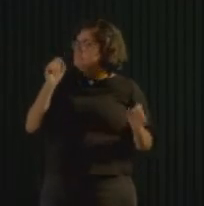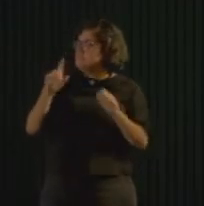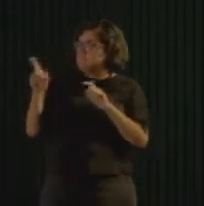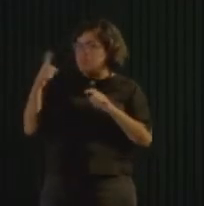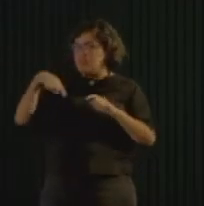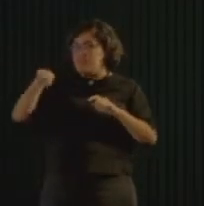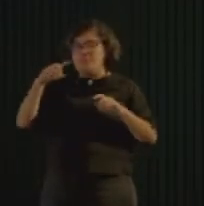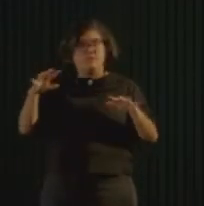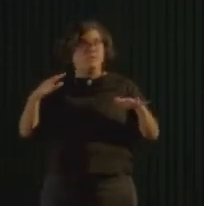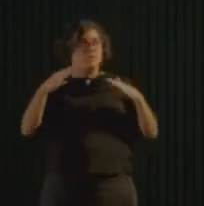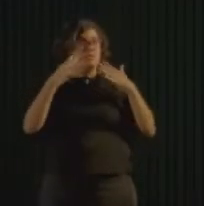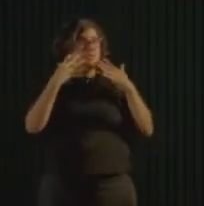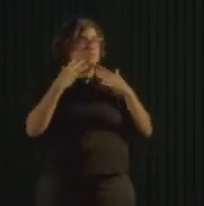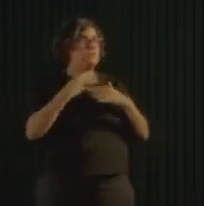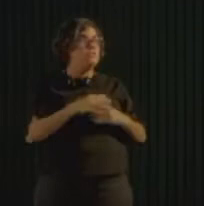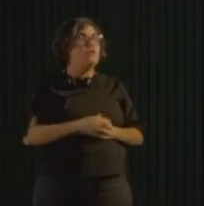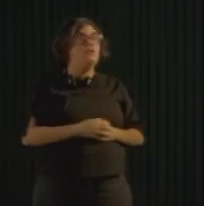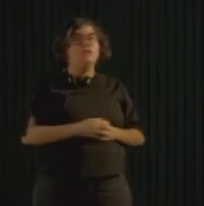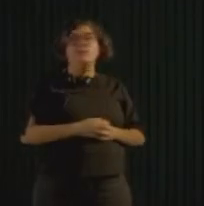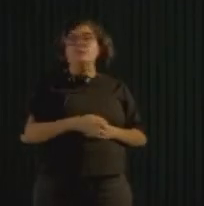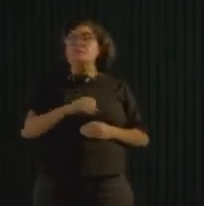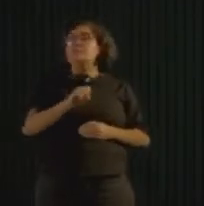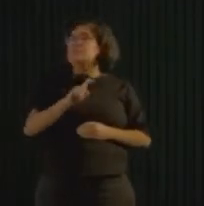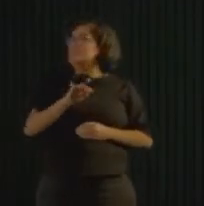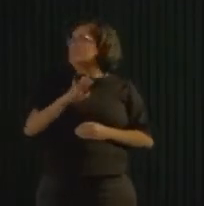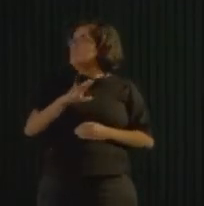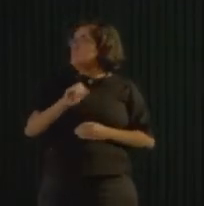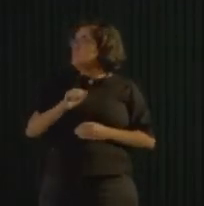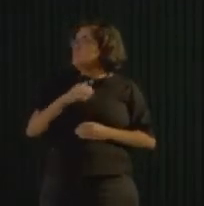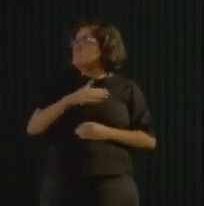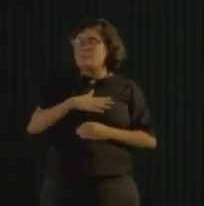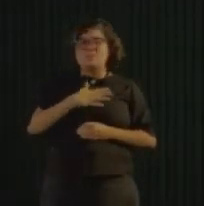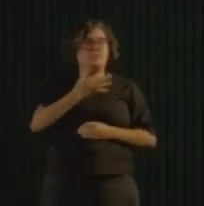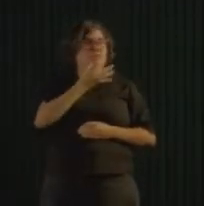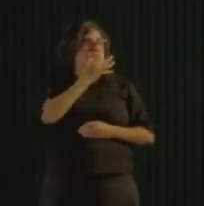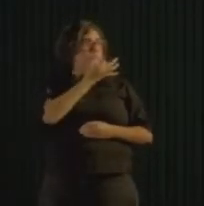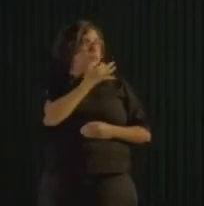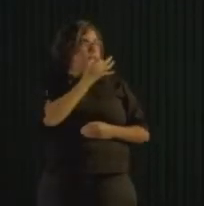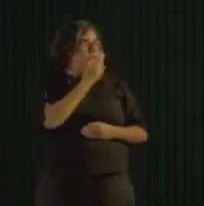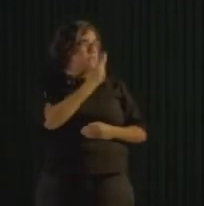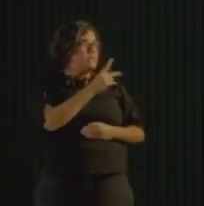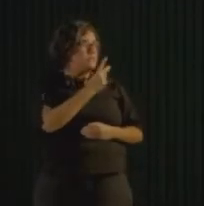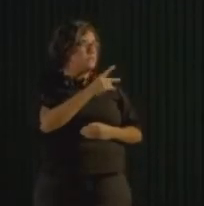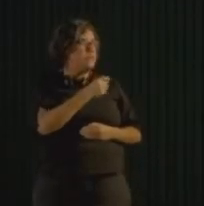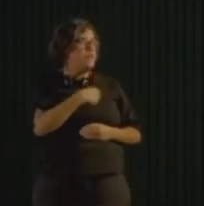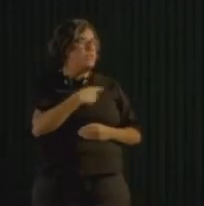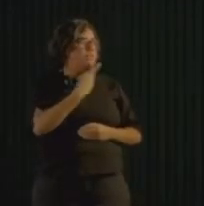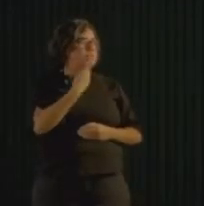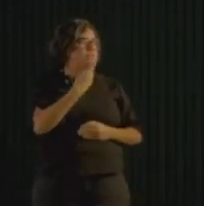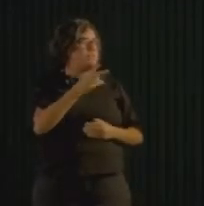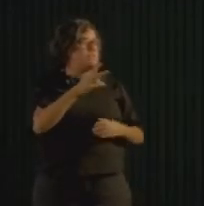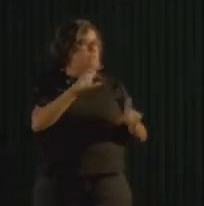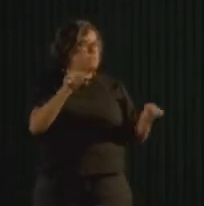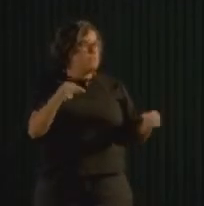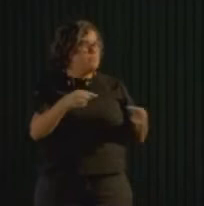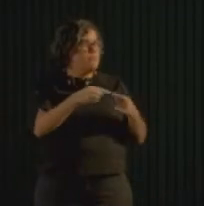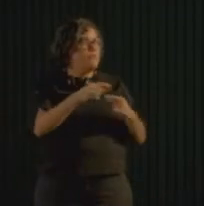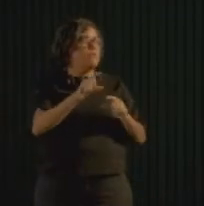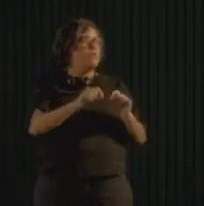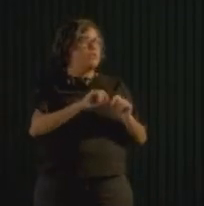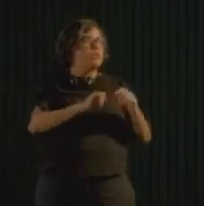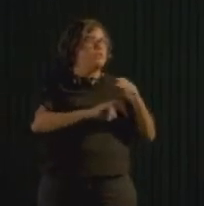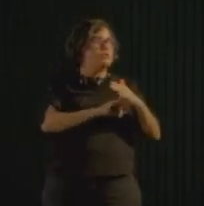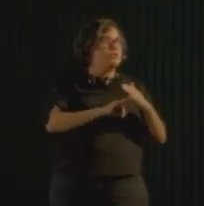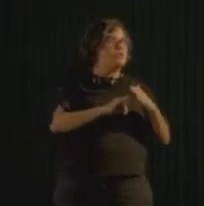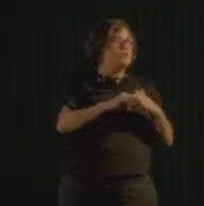assistindo. Stefânia, gostaria de ouvir seu comentário fazendo um link sobre o Instituto Lixo